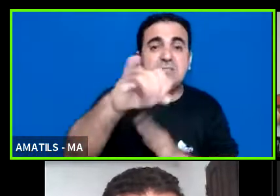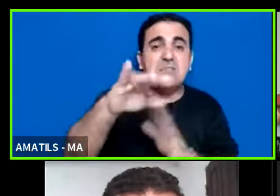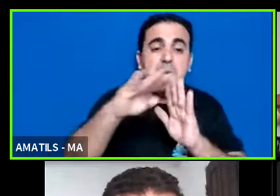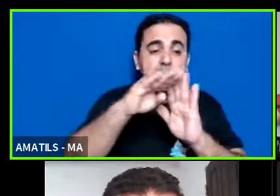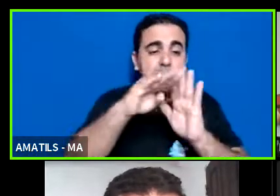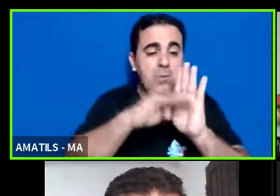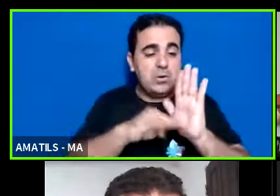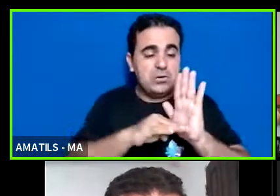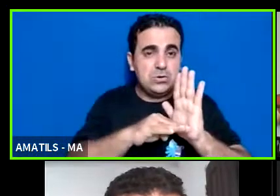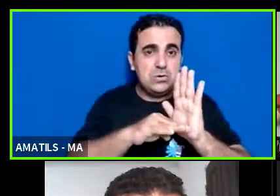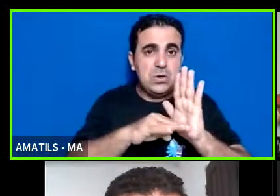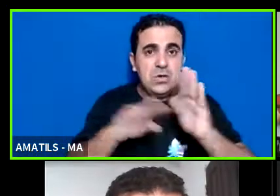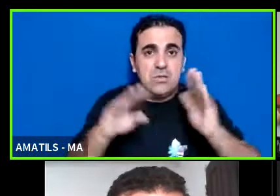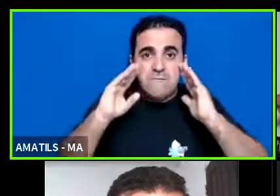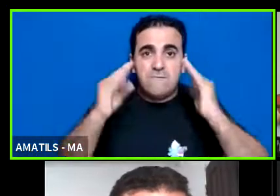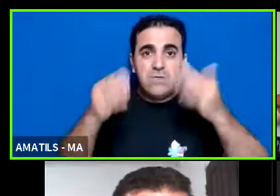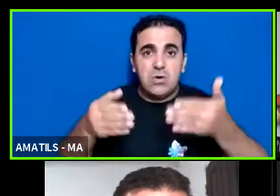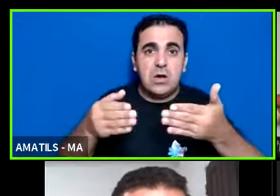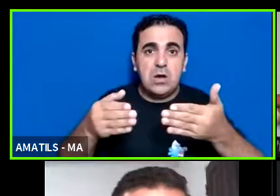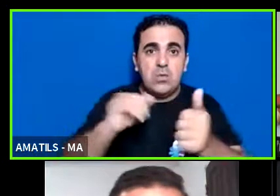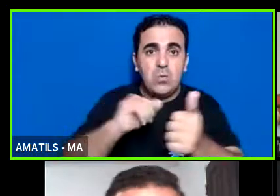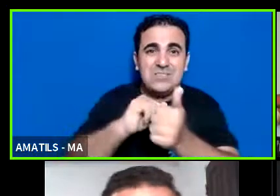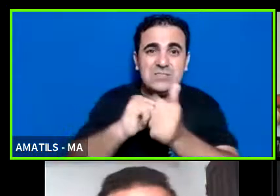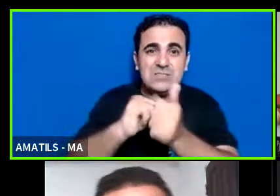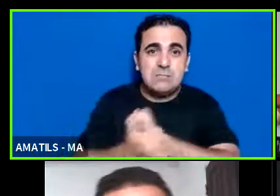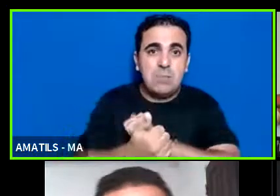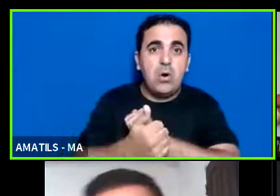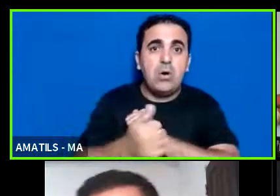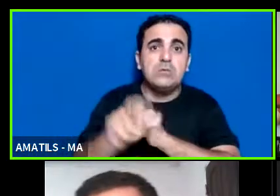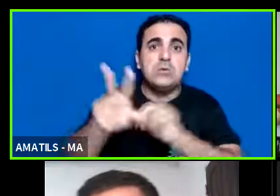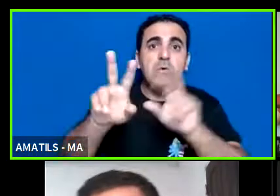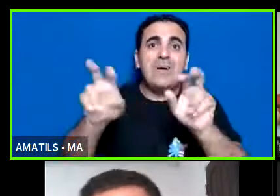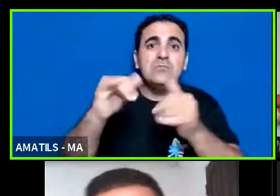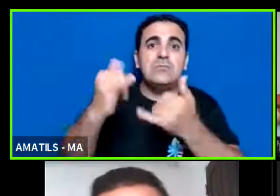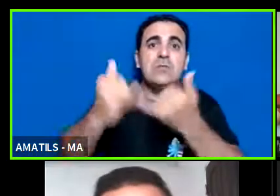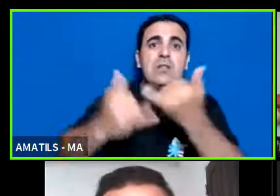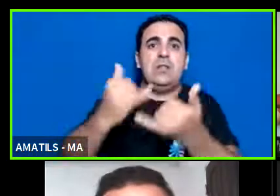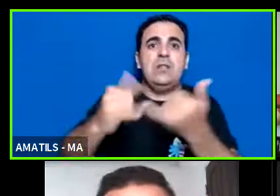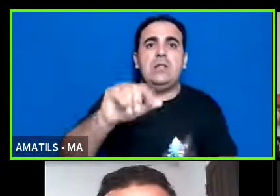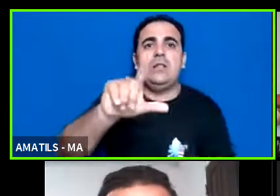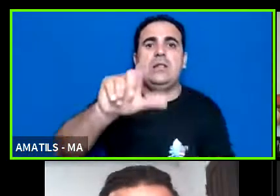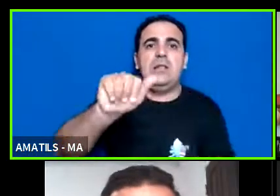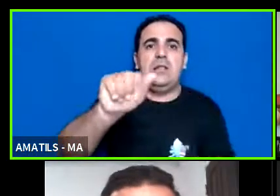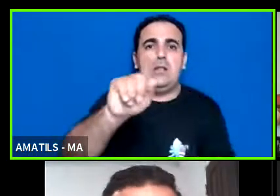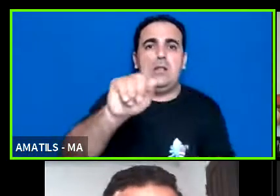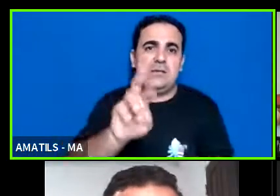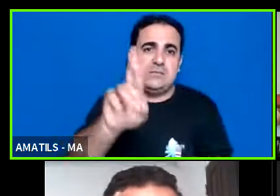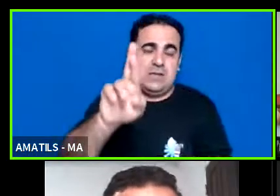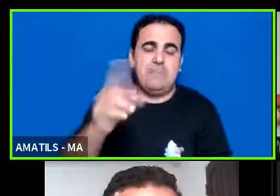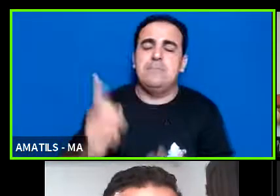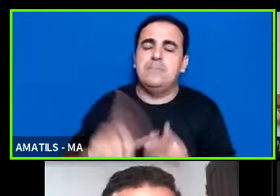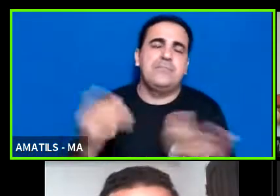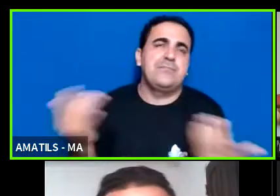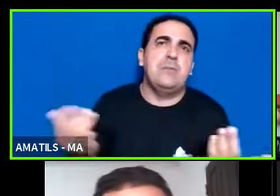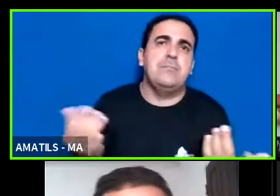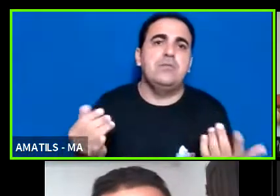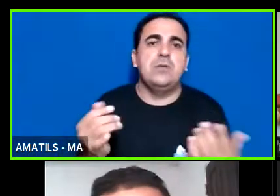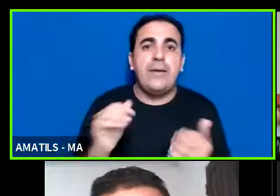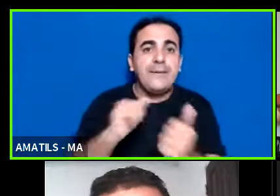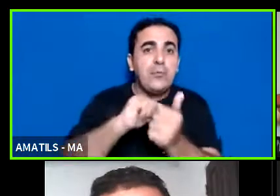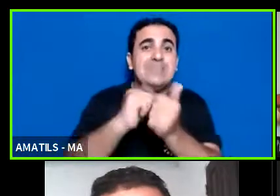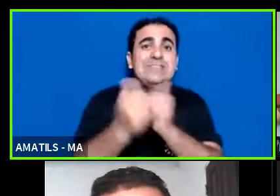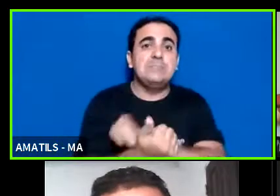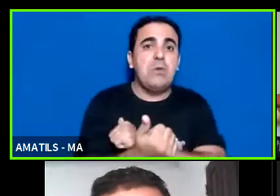relação ao esporte mas enquanto lazer né o para desporto enquanto lazer